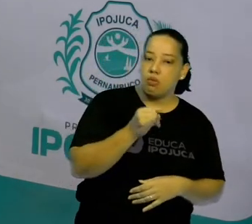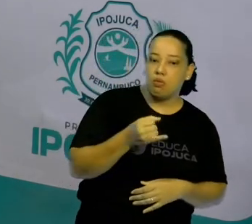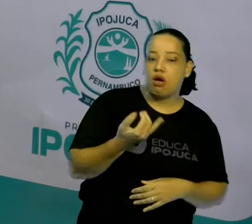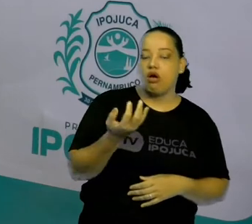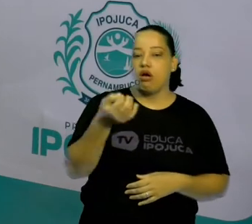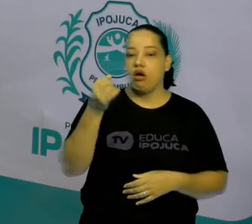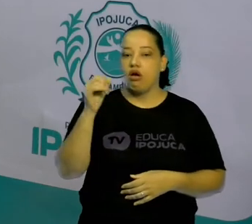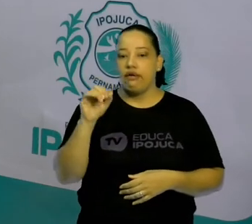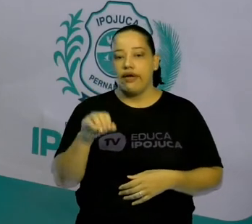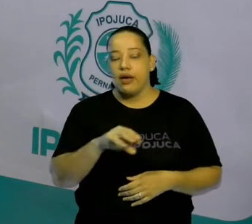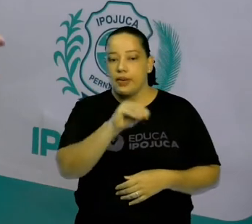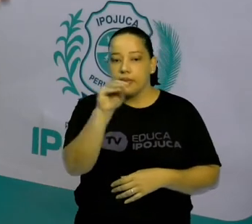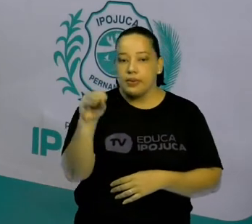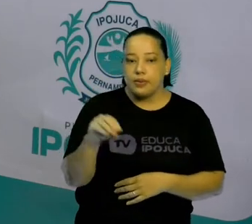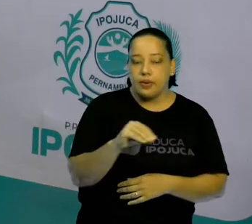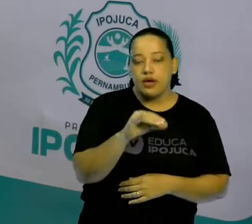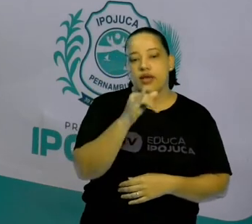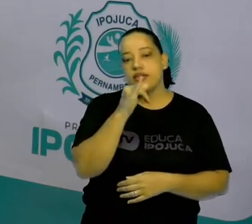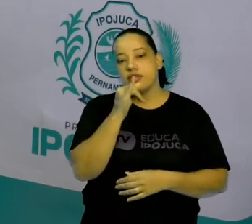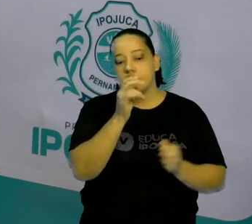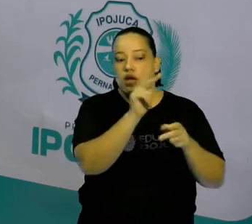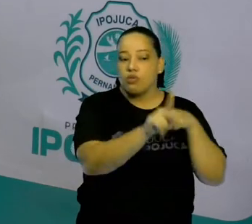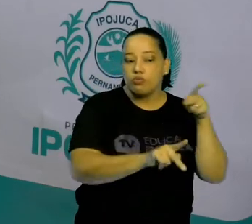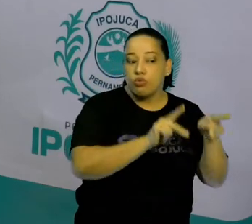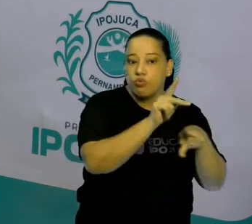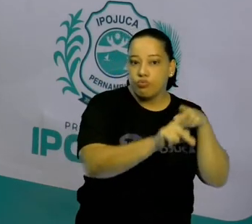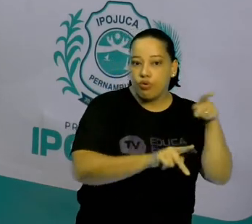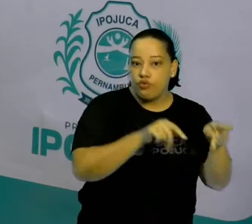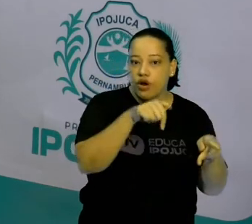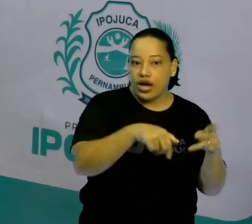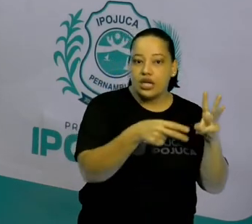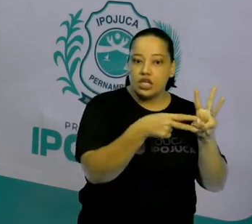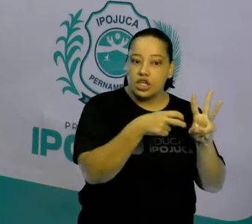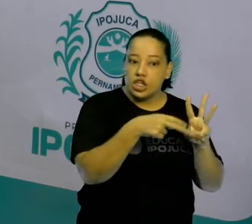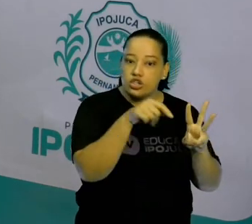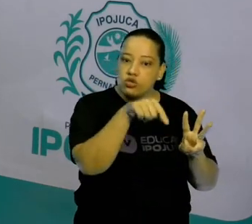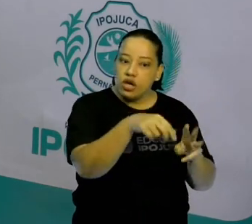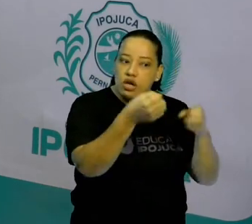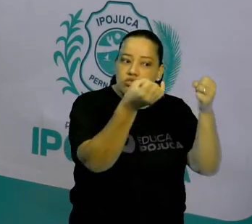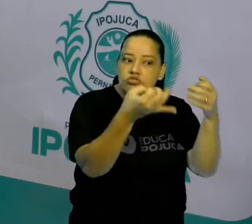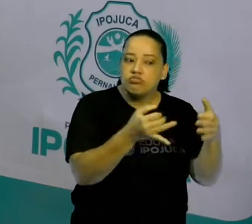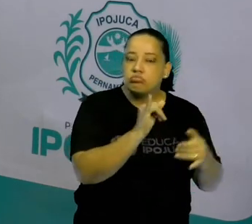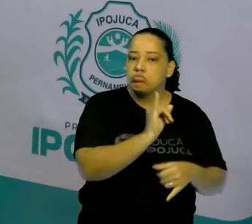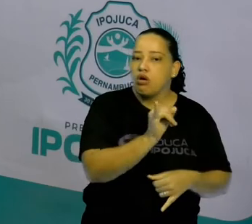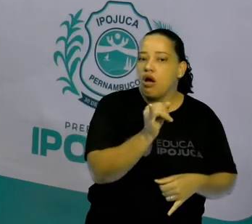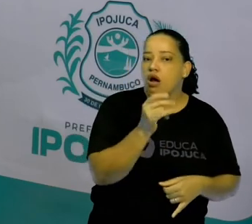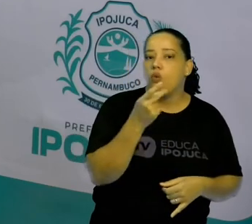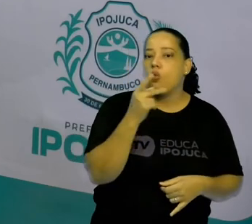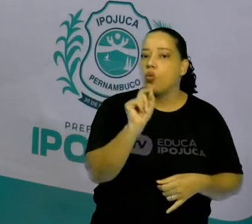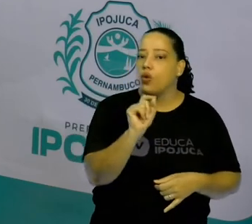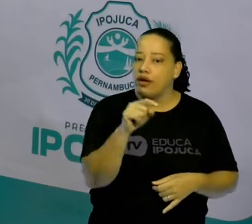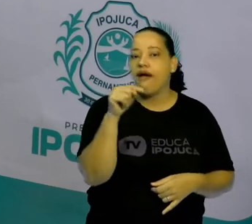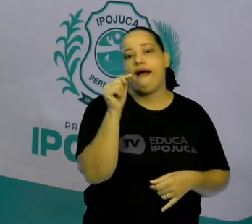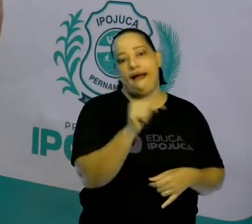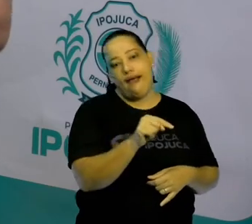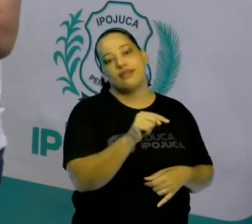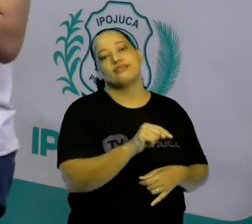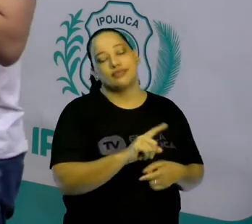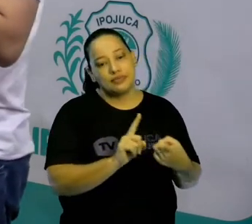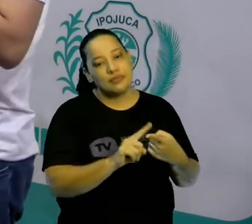os povos indígenas contam aqui sobre o passado no Brasil. Tudo isso são fontes históricas.